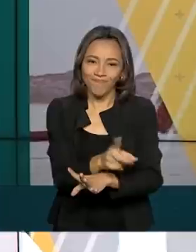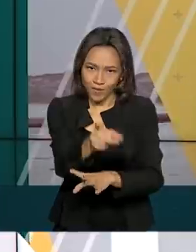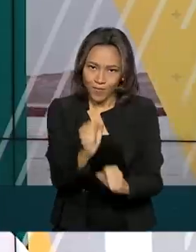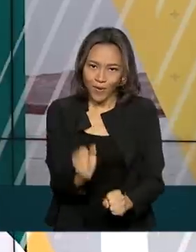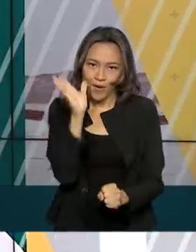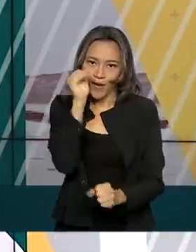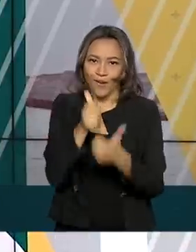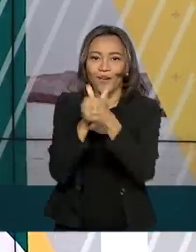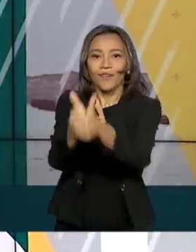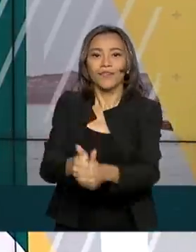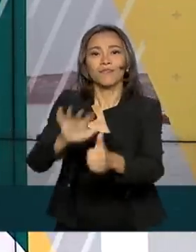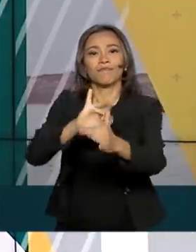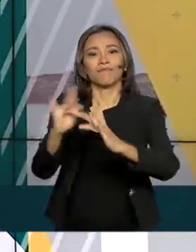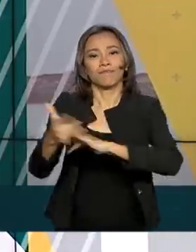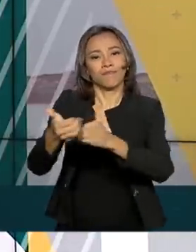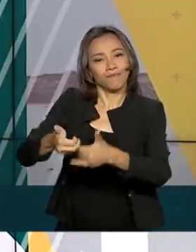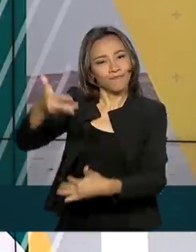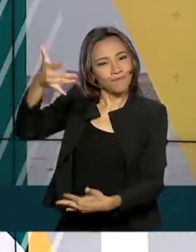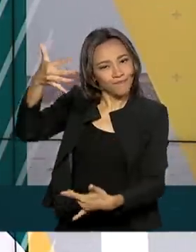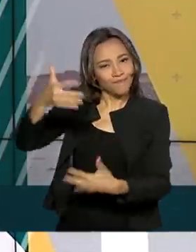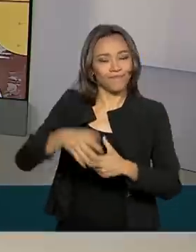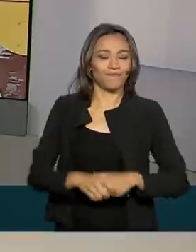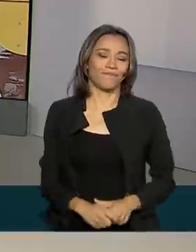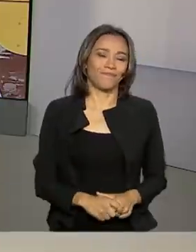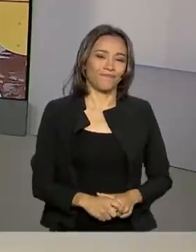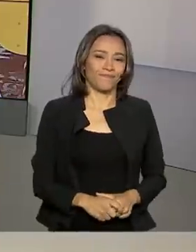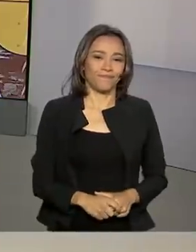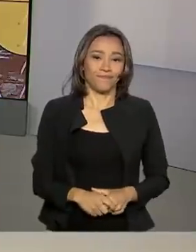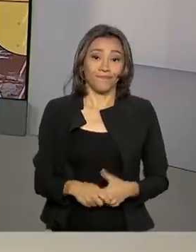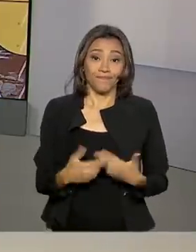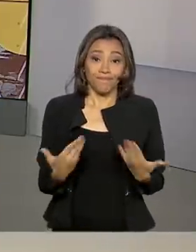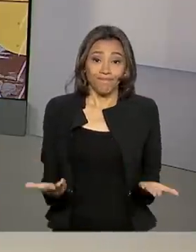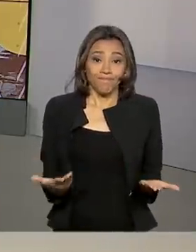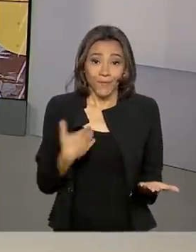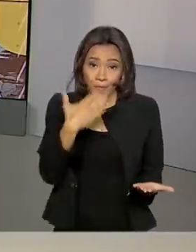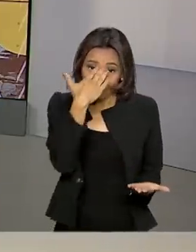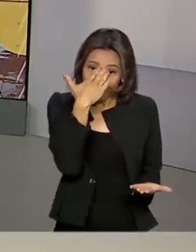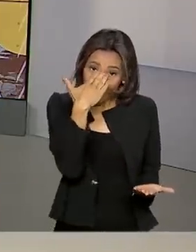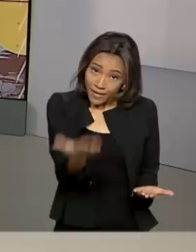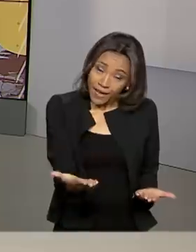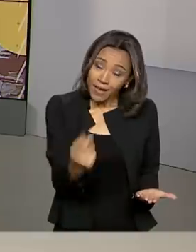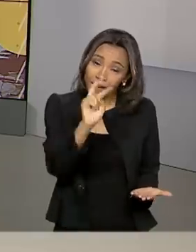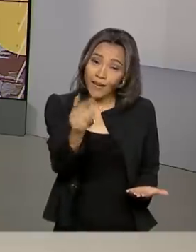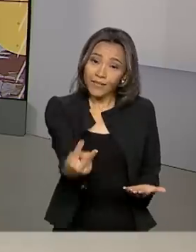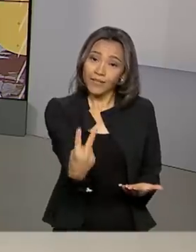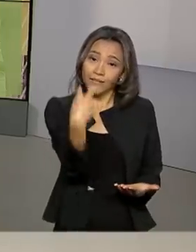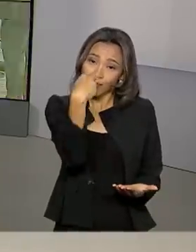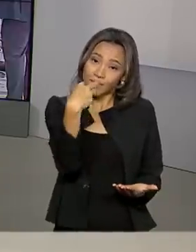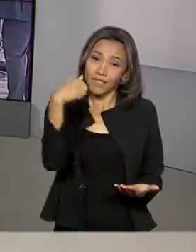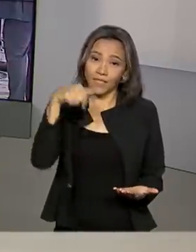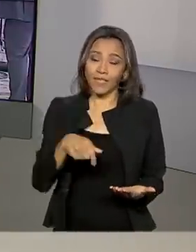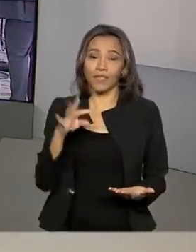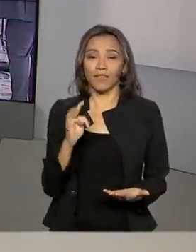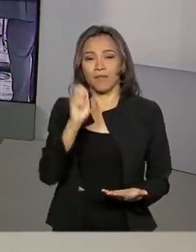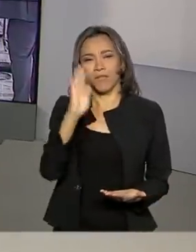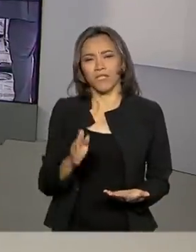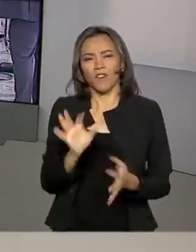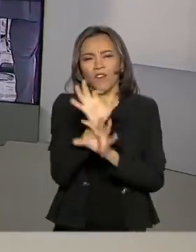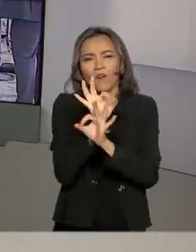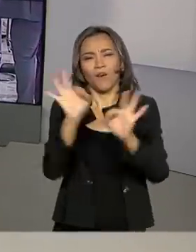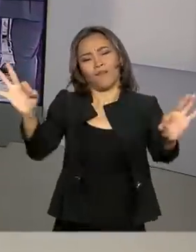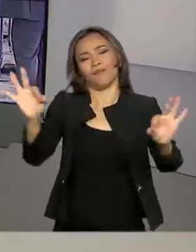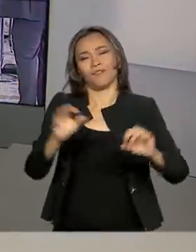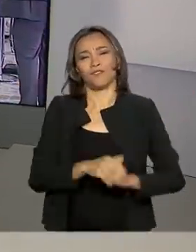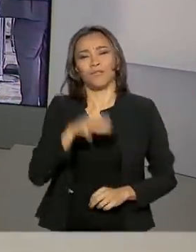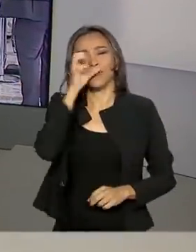nos acompanhar também pelas redes sociais. Muito obrigada pela sua audiência aqui na TV Brasil. Ótimo fim de